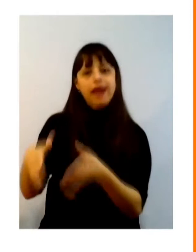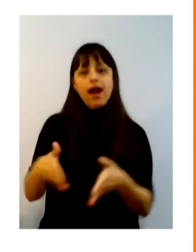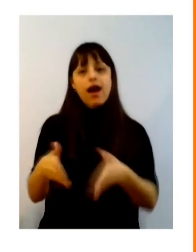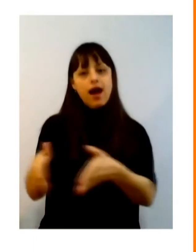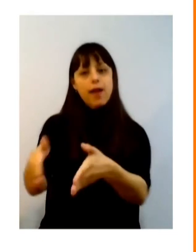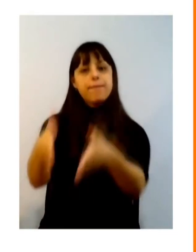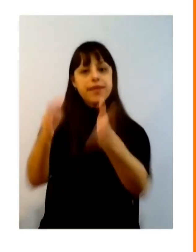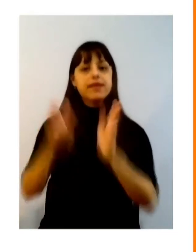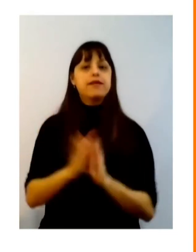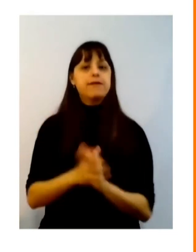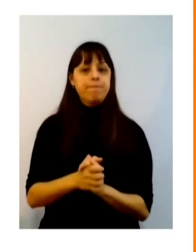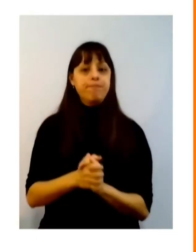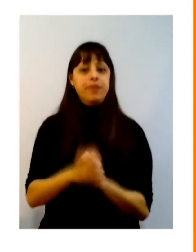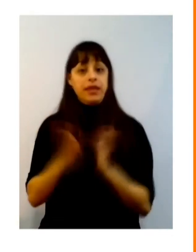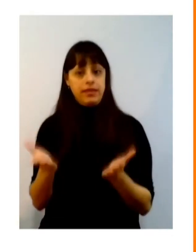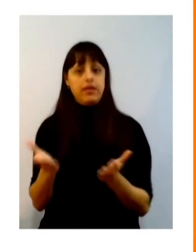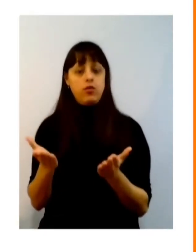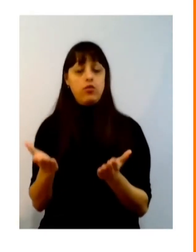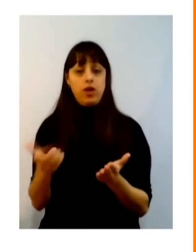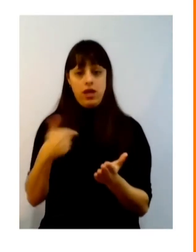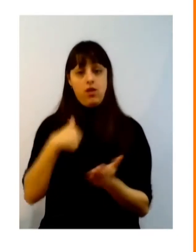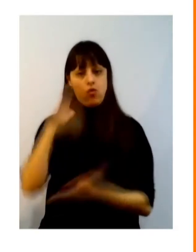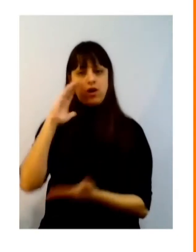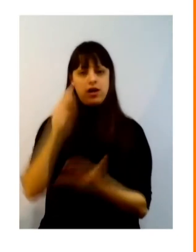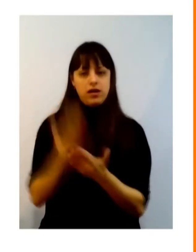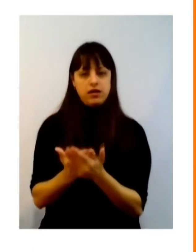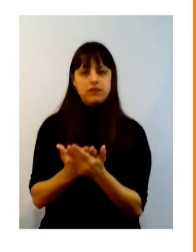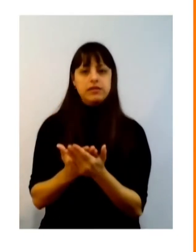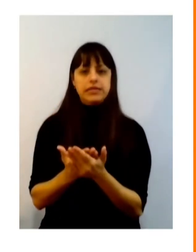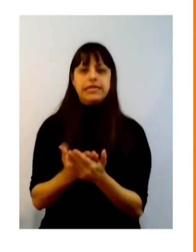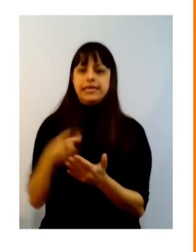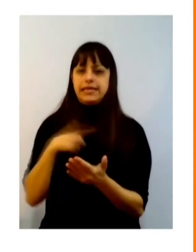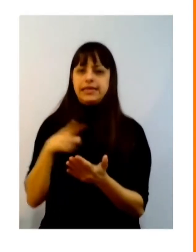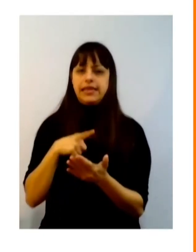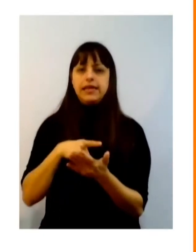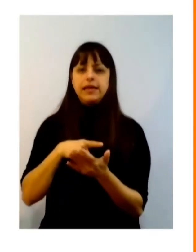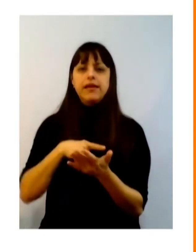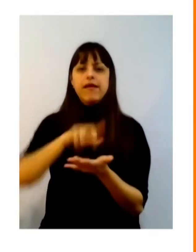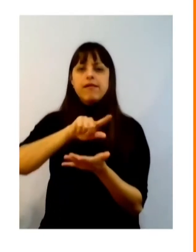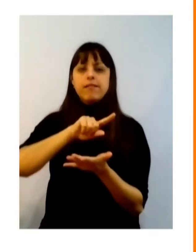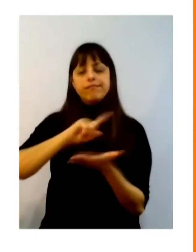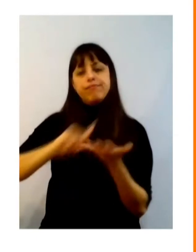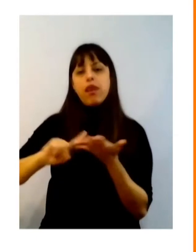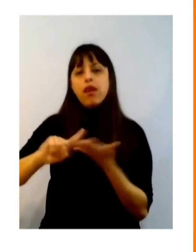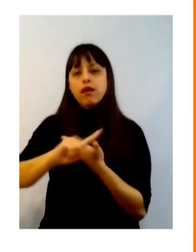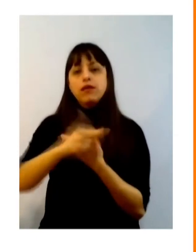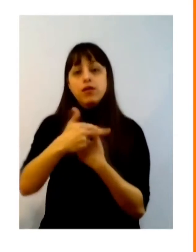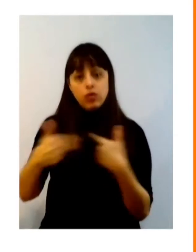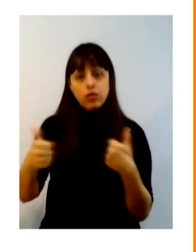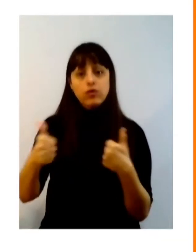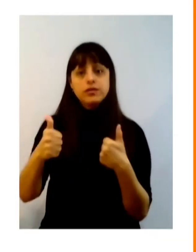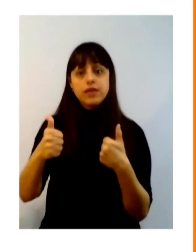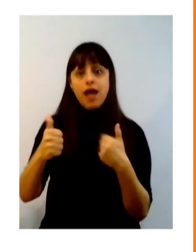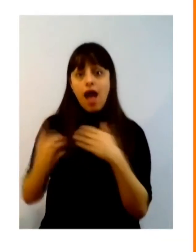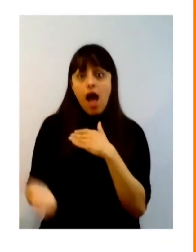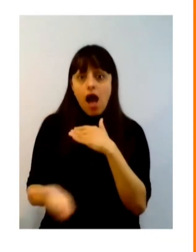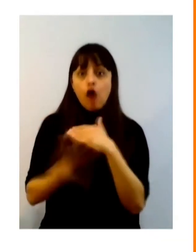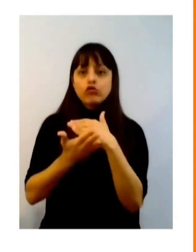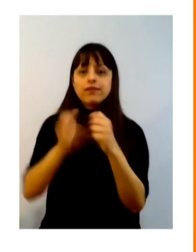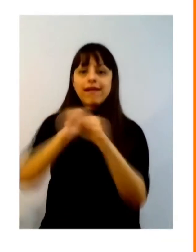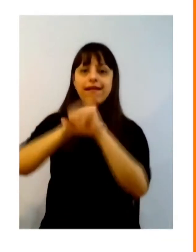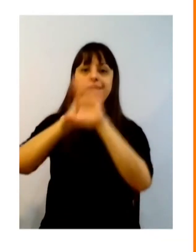essa perspectiva? eu acho que esses elementos que são chave